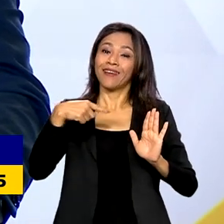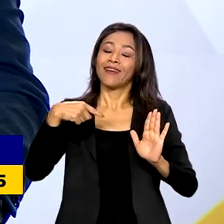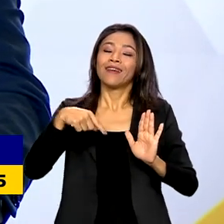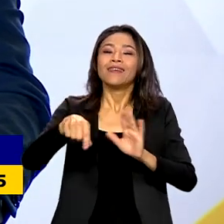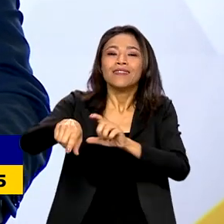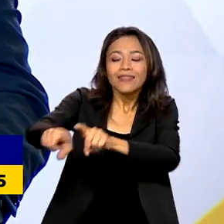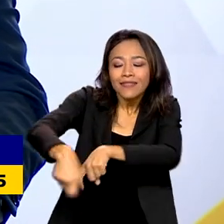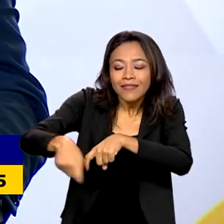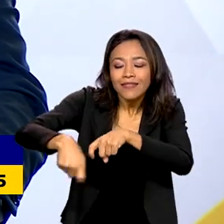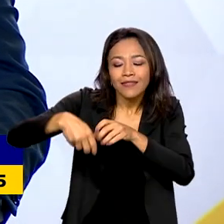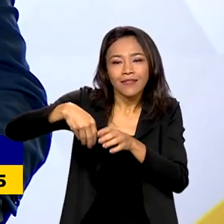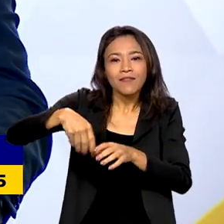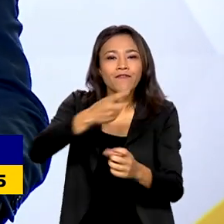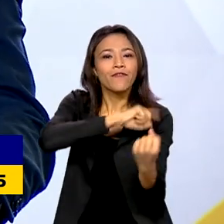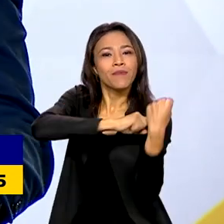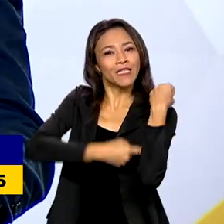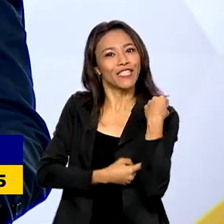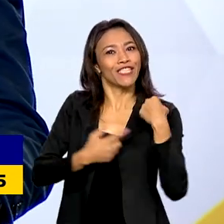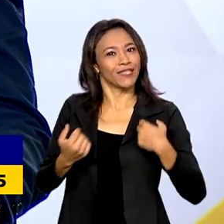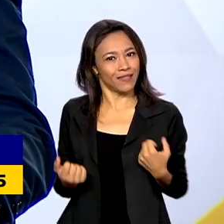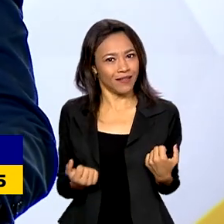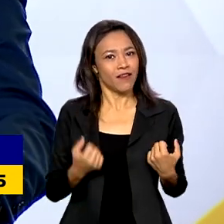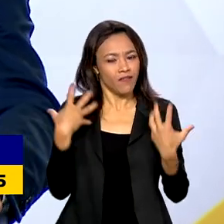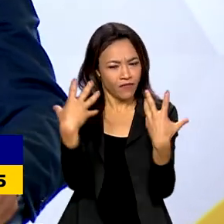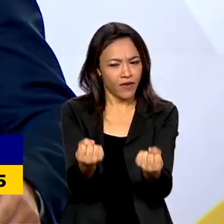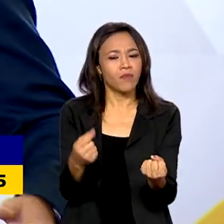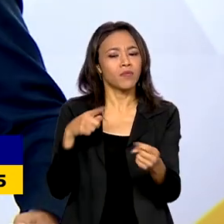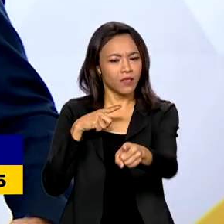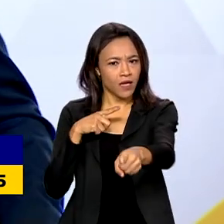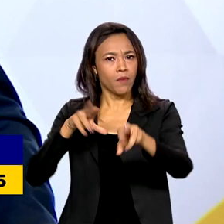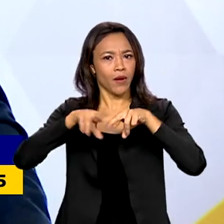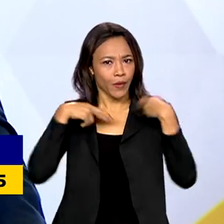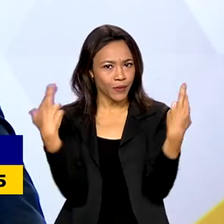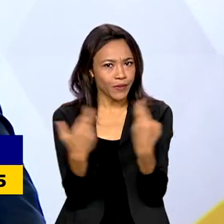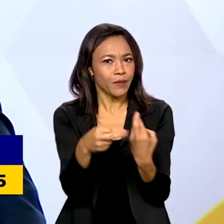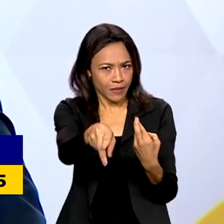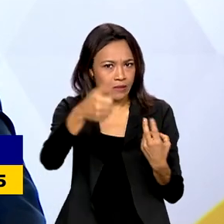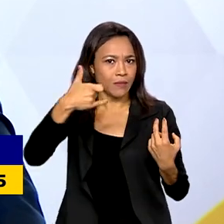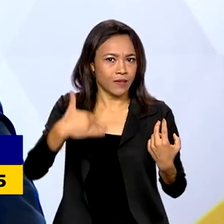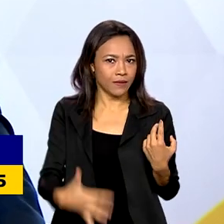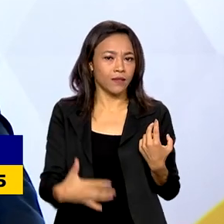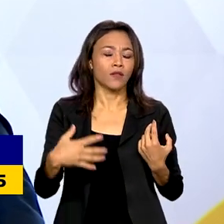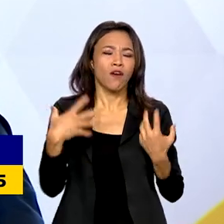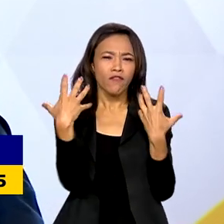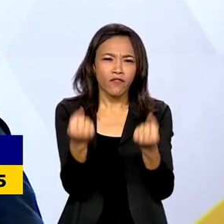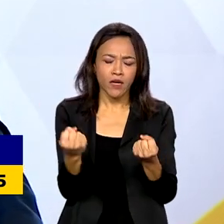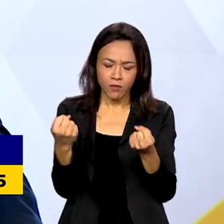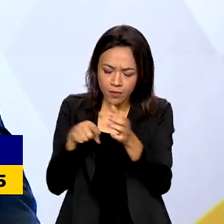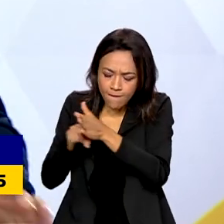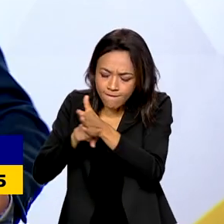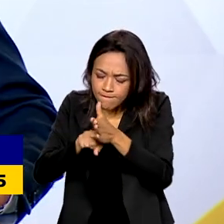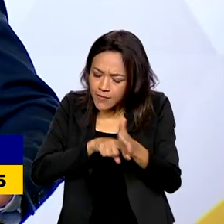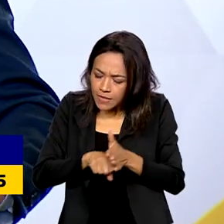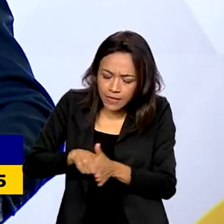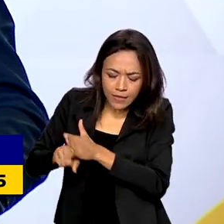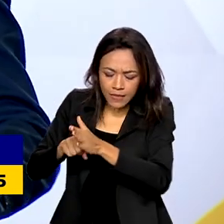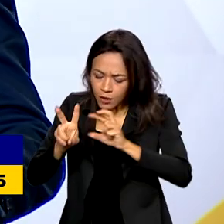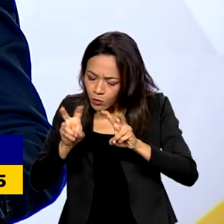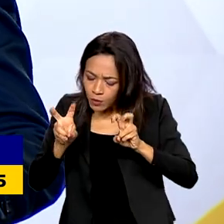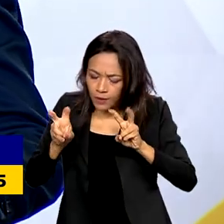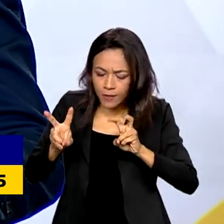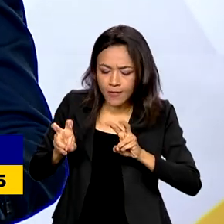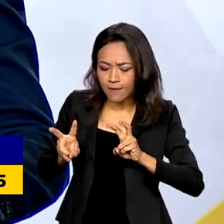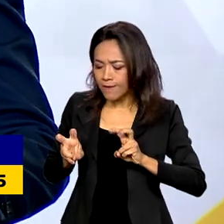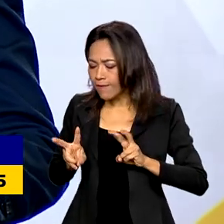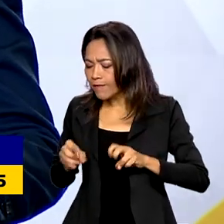à tarde, nós vamos fazer uma reunião de trabalho com as nossas equipes, nos debruçar sob a pauta e dialogar com